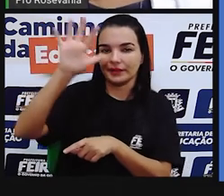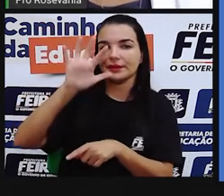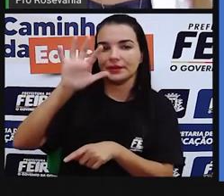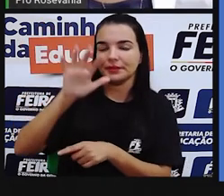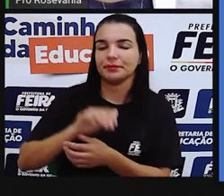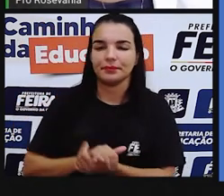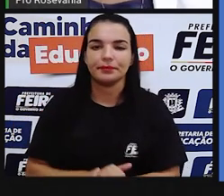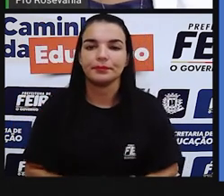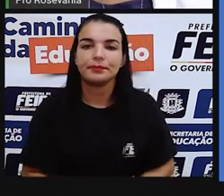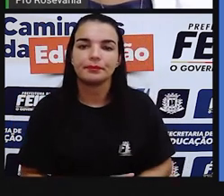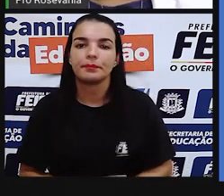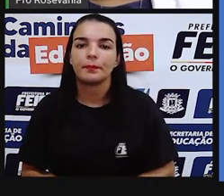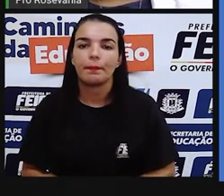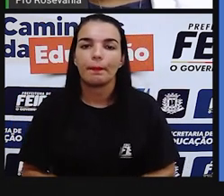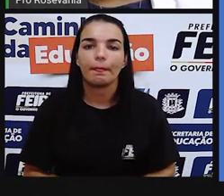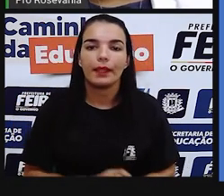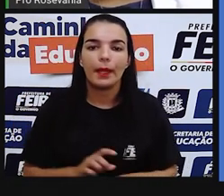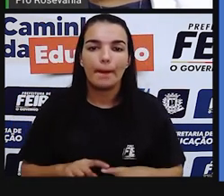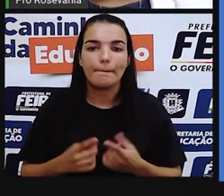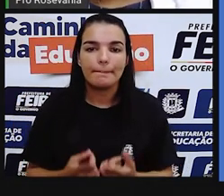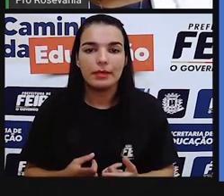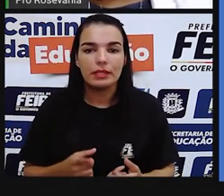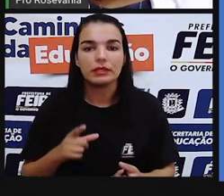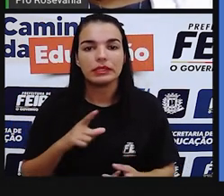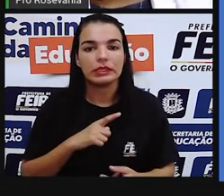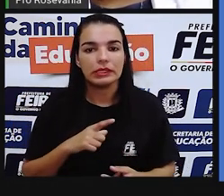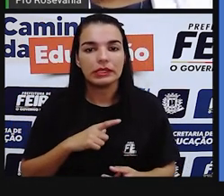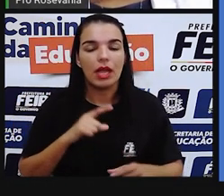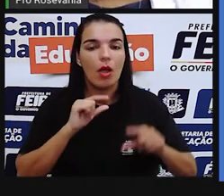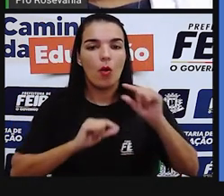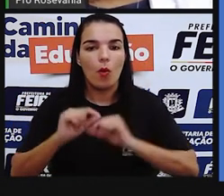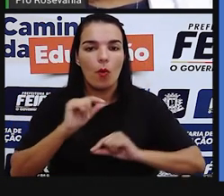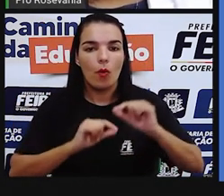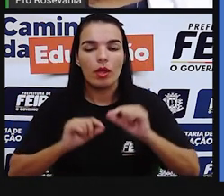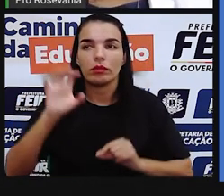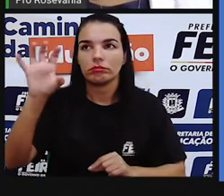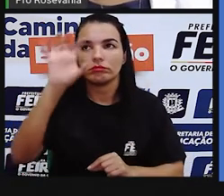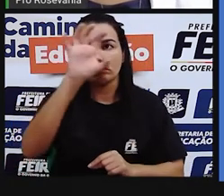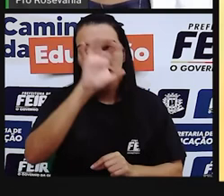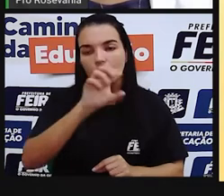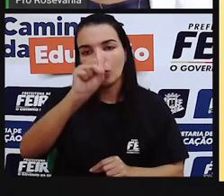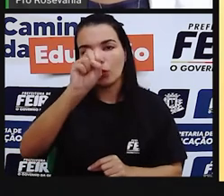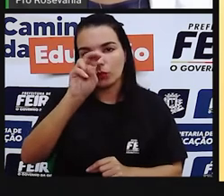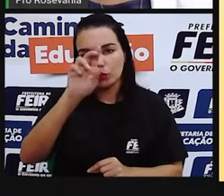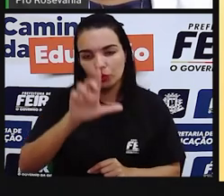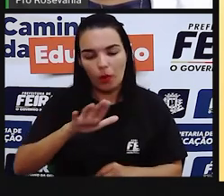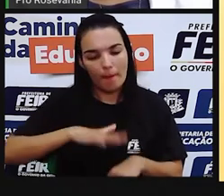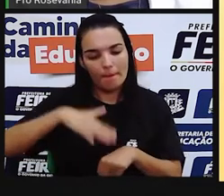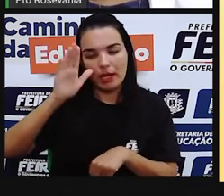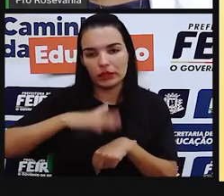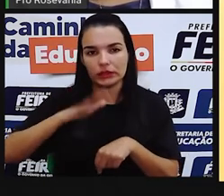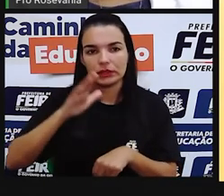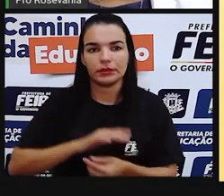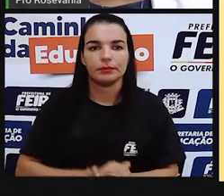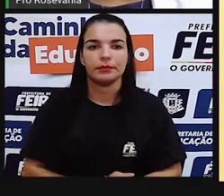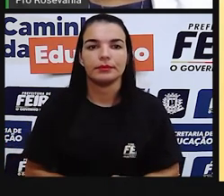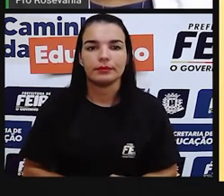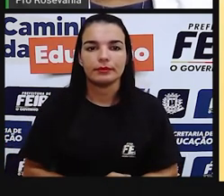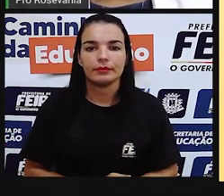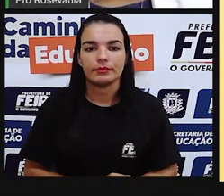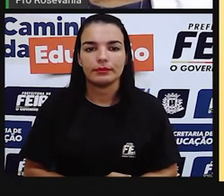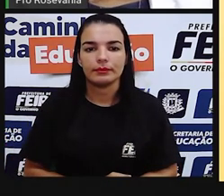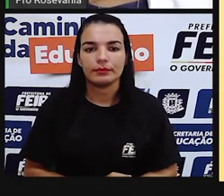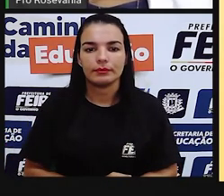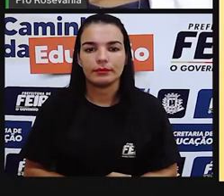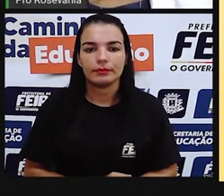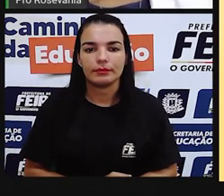país mas expressivamente eles foram para o país do sul essa região do país bom mas aí depois